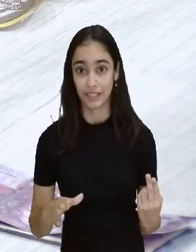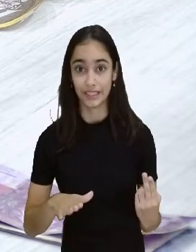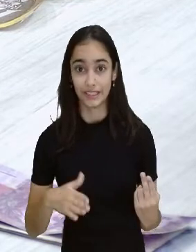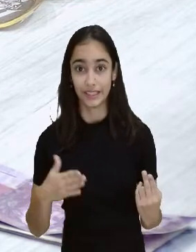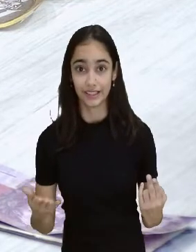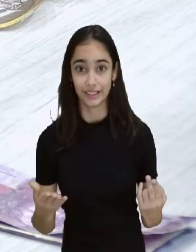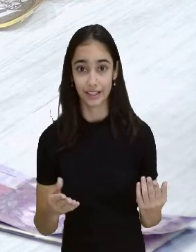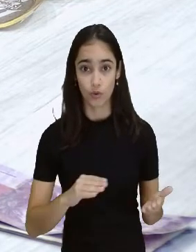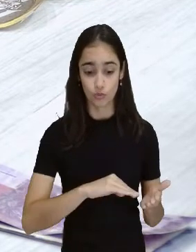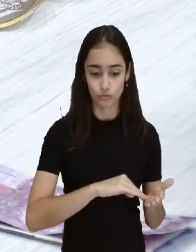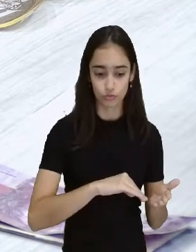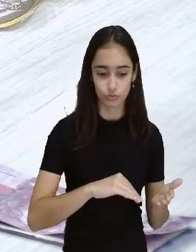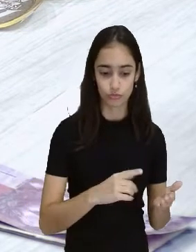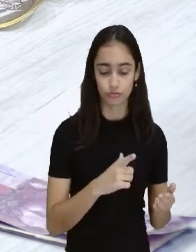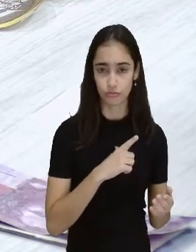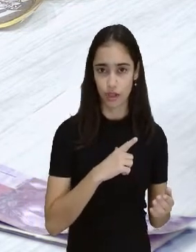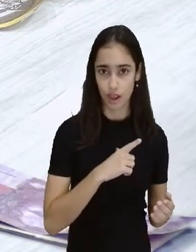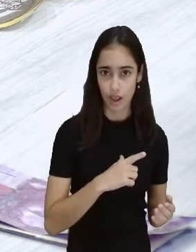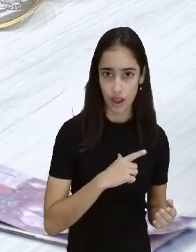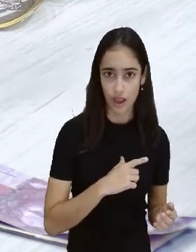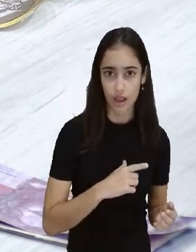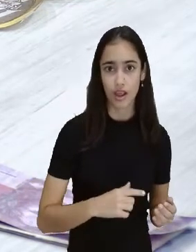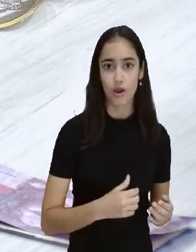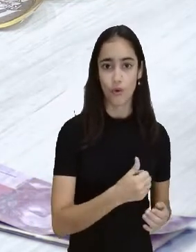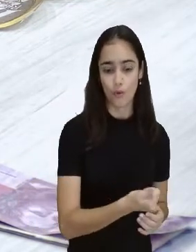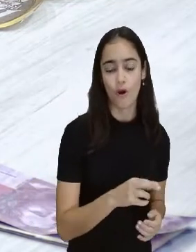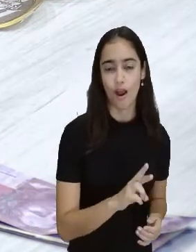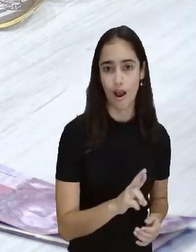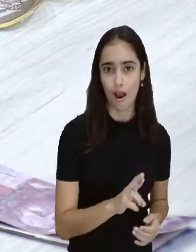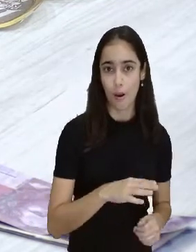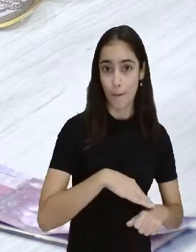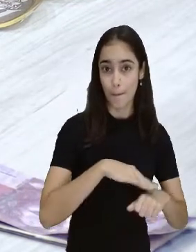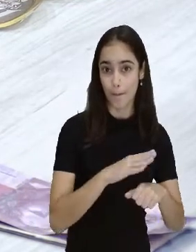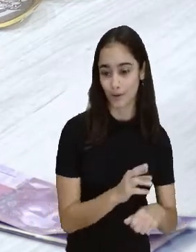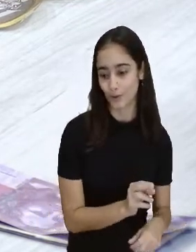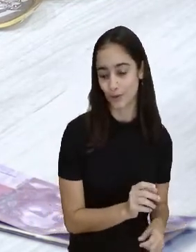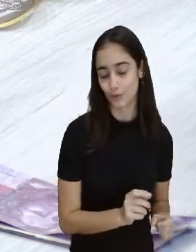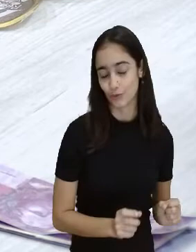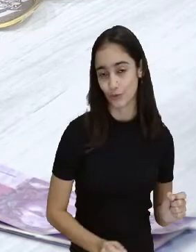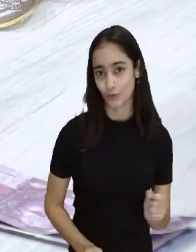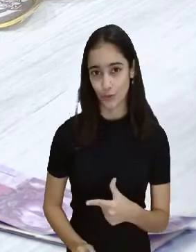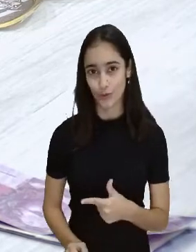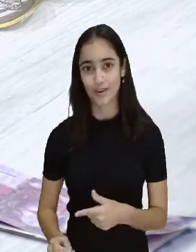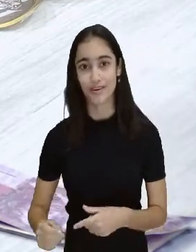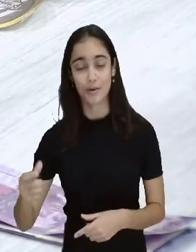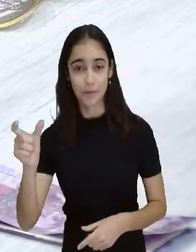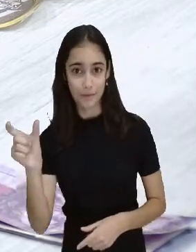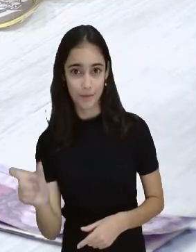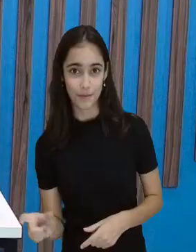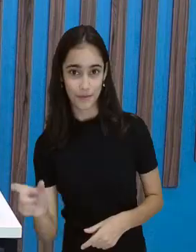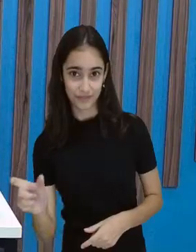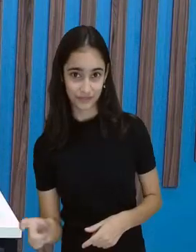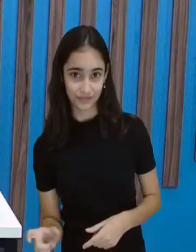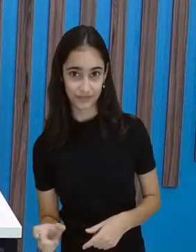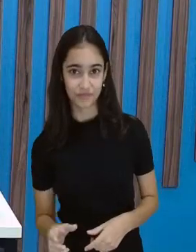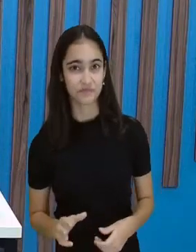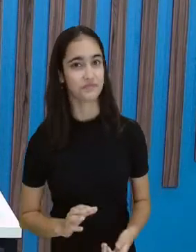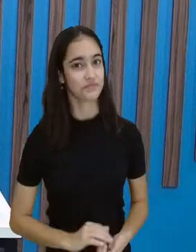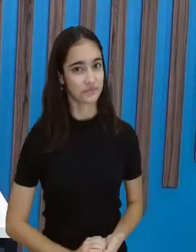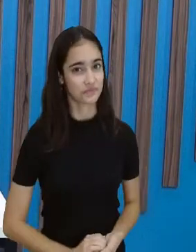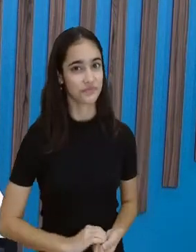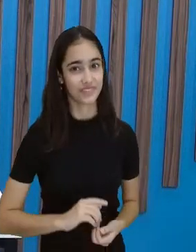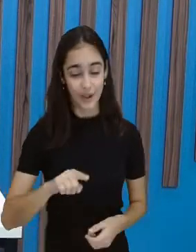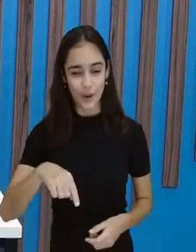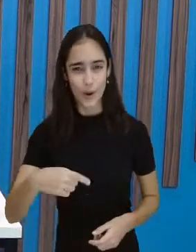real é o que ela tem a mais que Maria. Eita, que essa professora Cátia é fera. Vamos para mais outra,